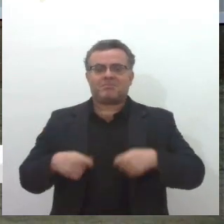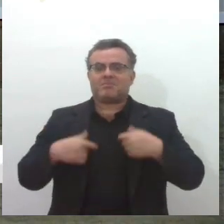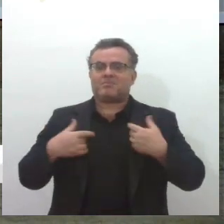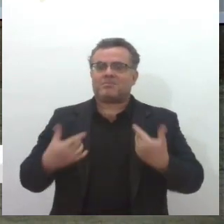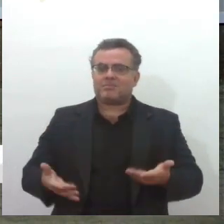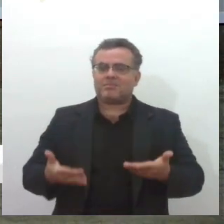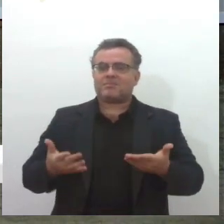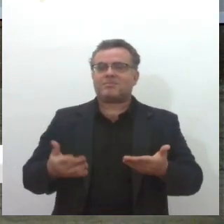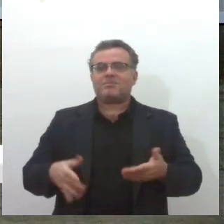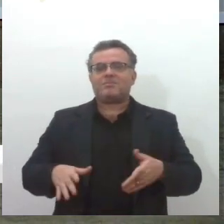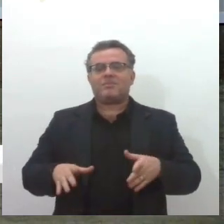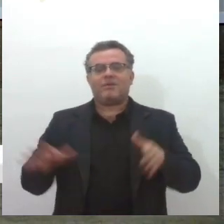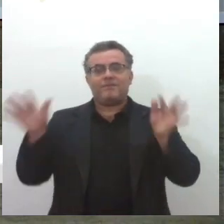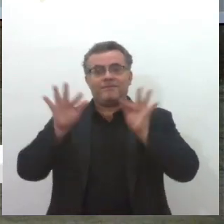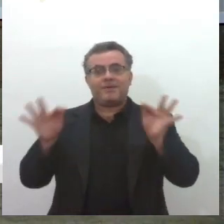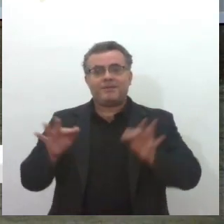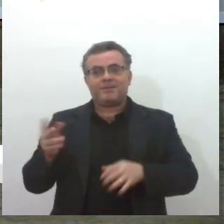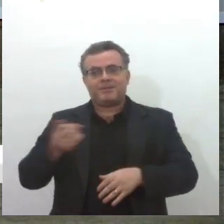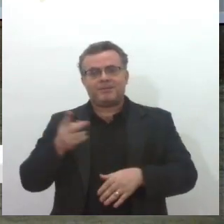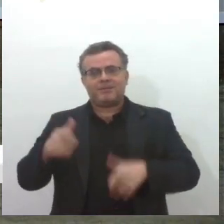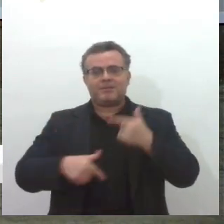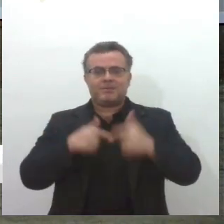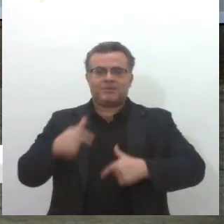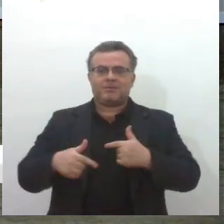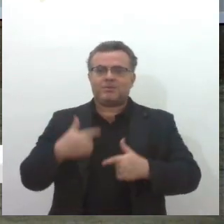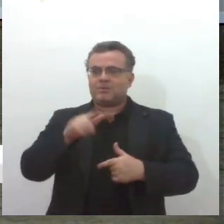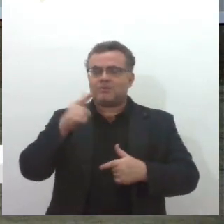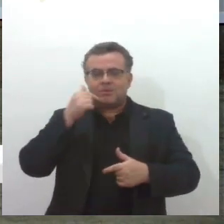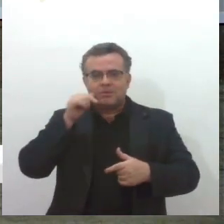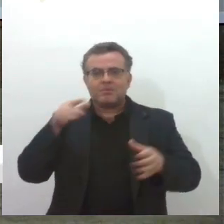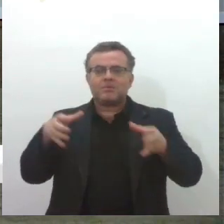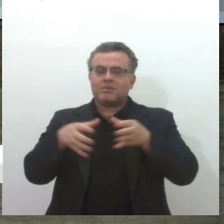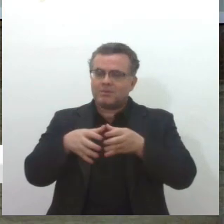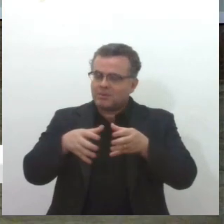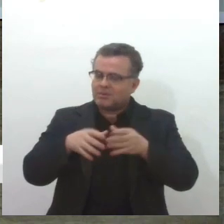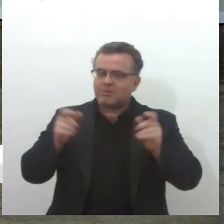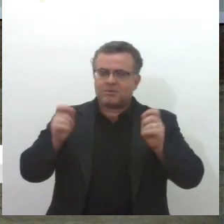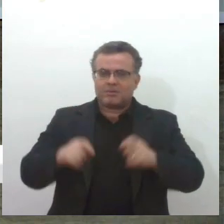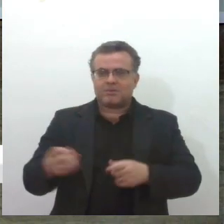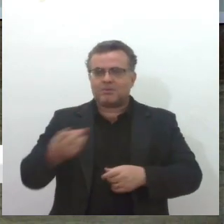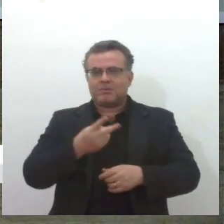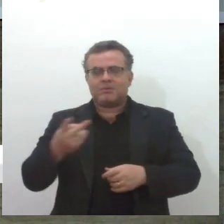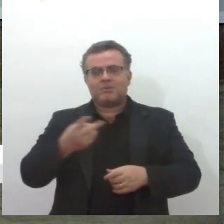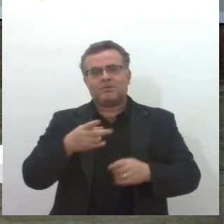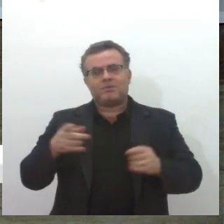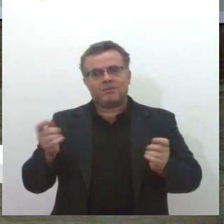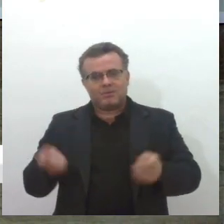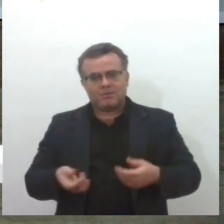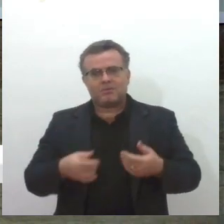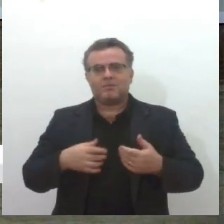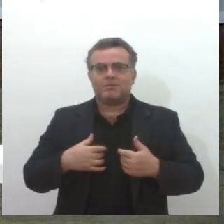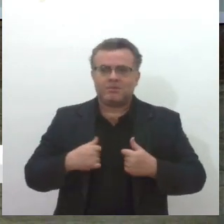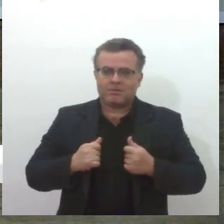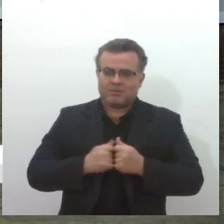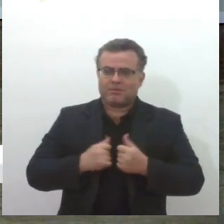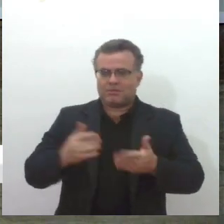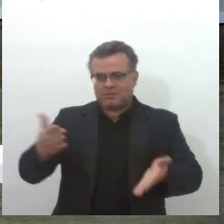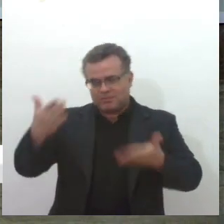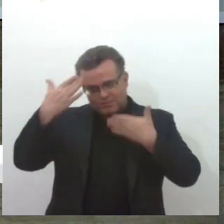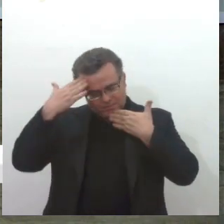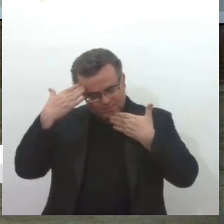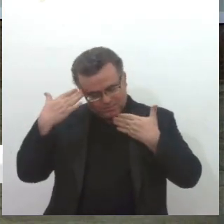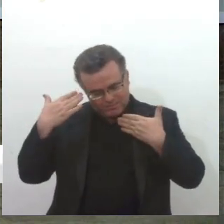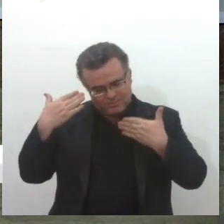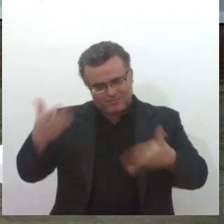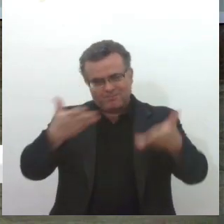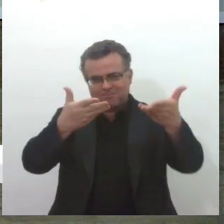sucesso na carreira de vocês, na carreira das outras mulheres, do Corpo de Bombeiro, da Polícia Militar e muito obrigada por ter